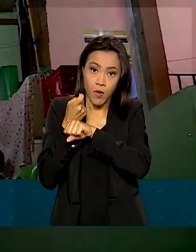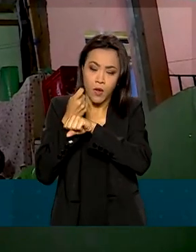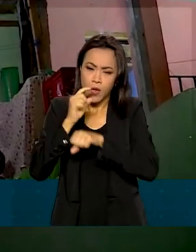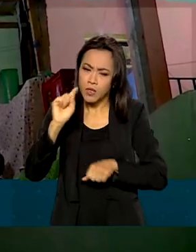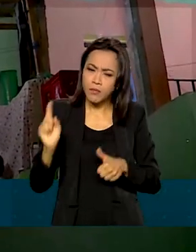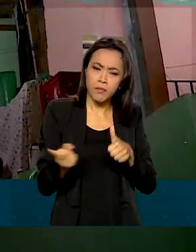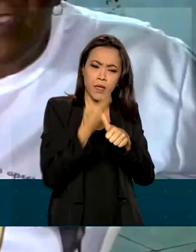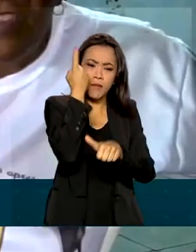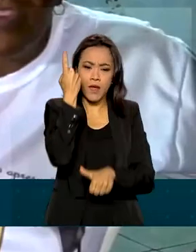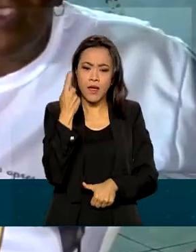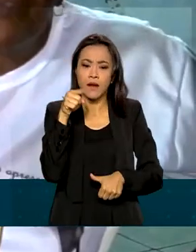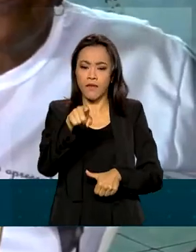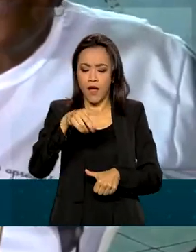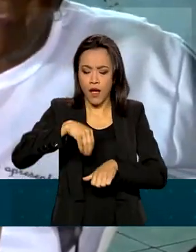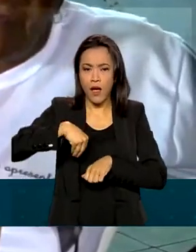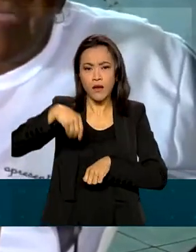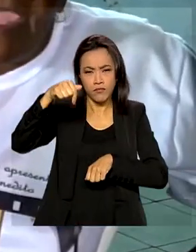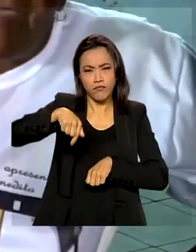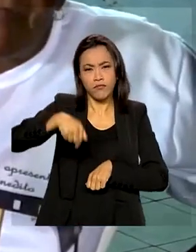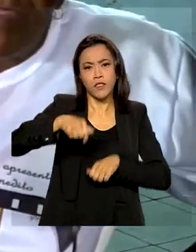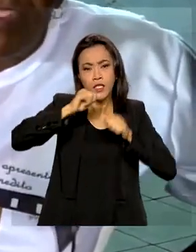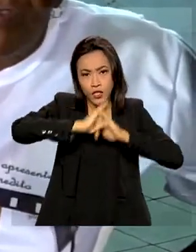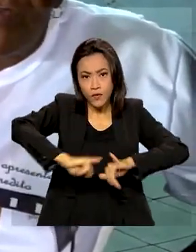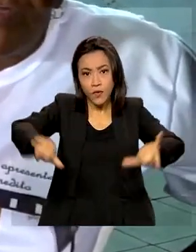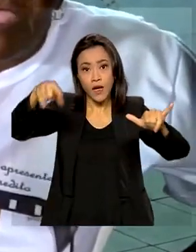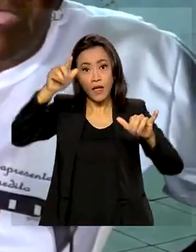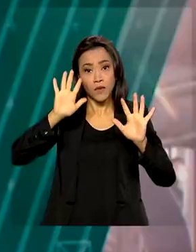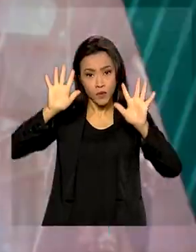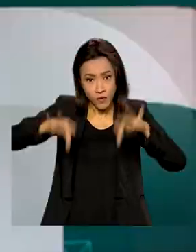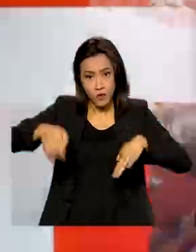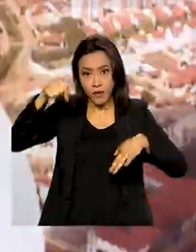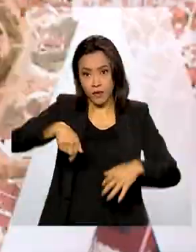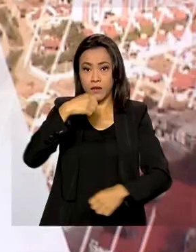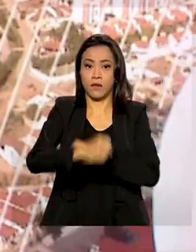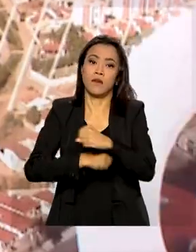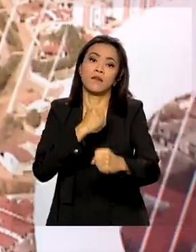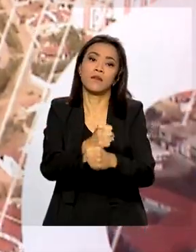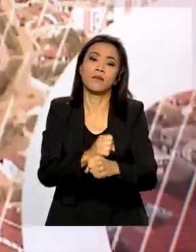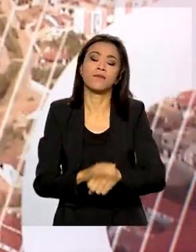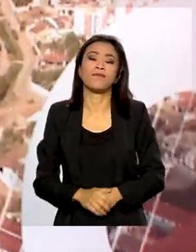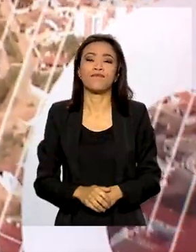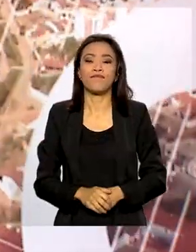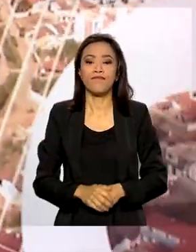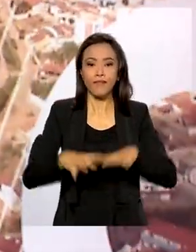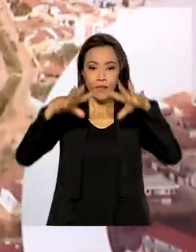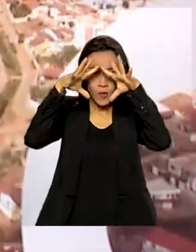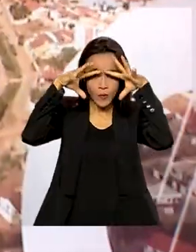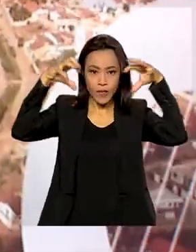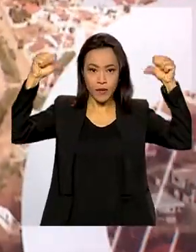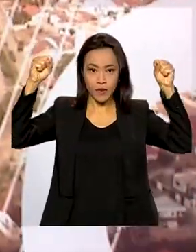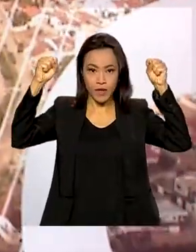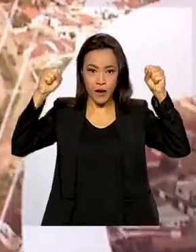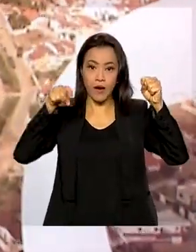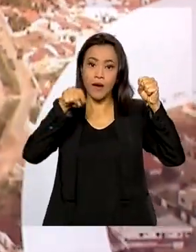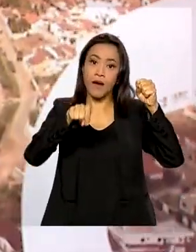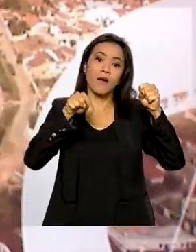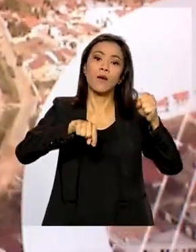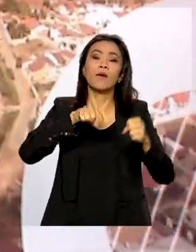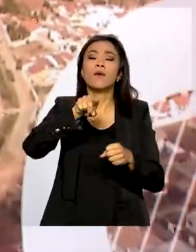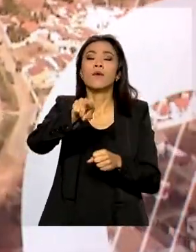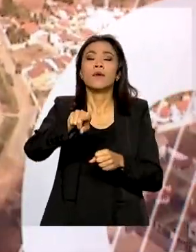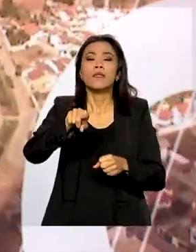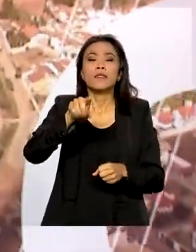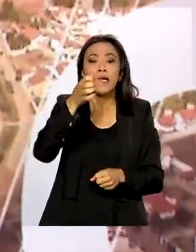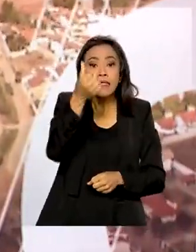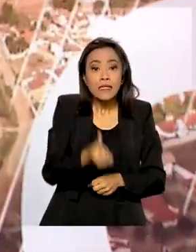resultados devem ser divulgados ainda no final deste ano. O Tribunal Regional Federal da Sexta